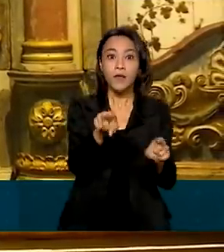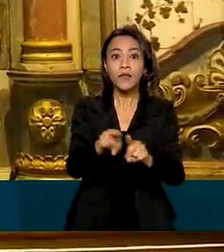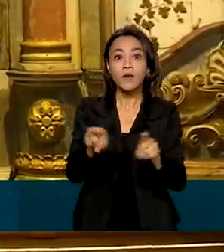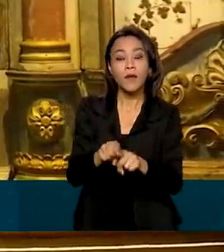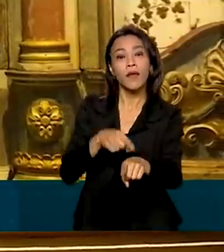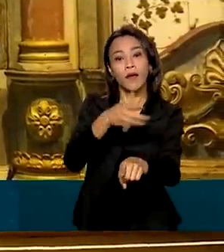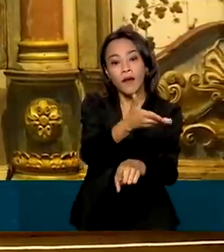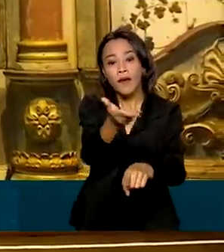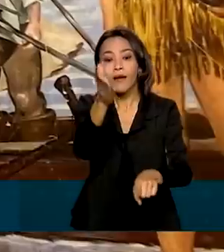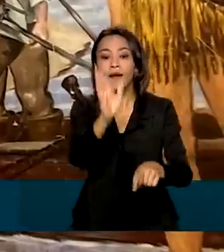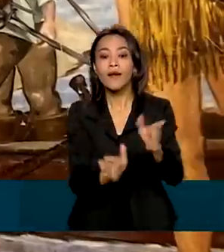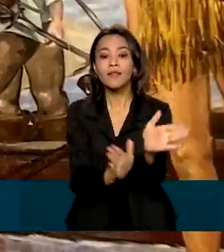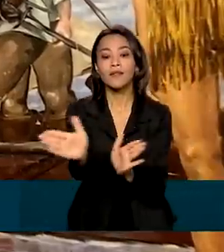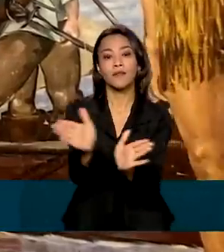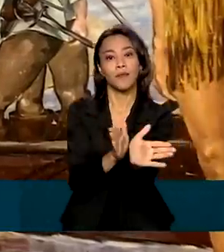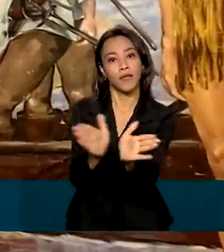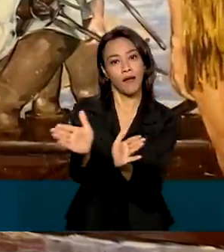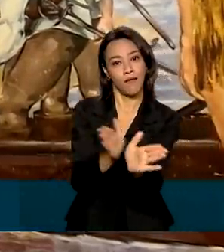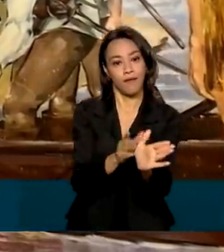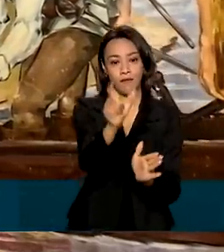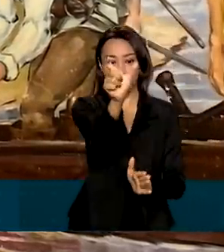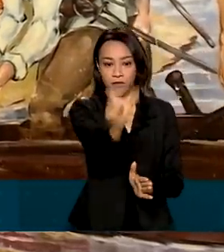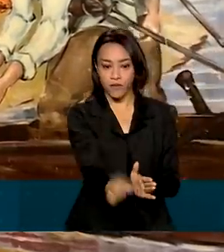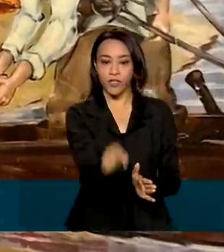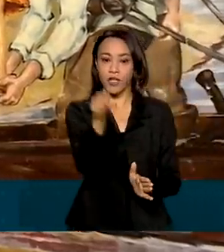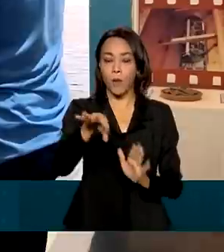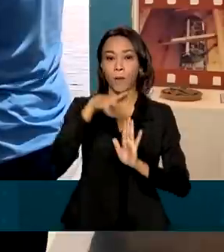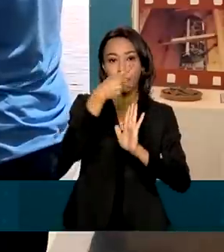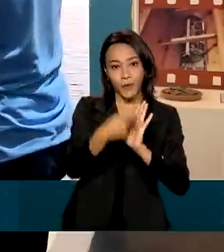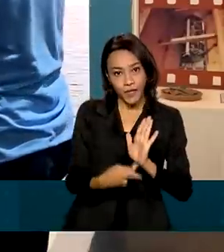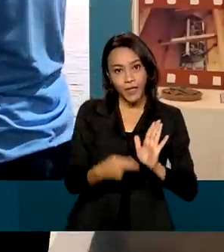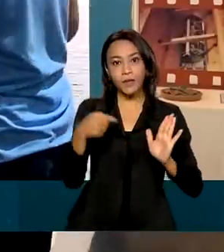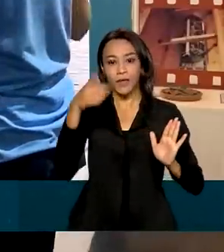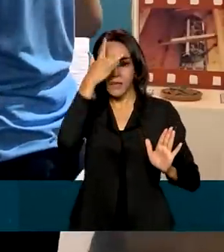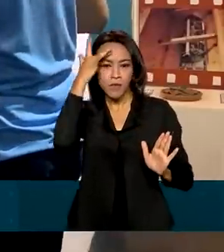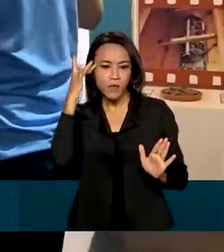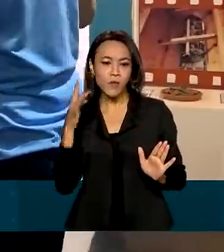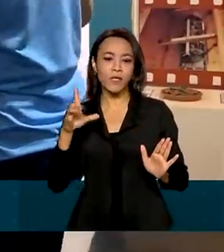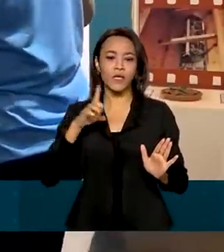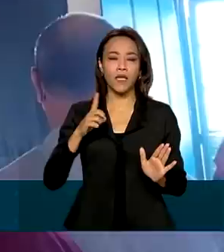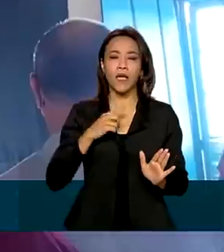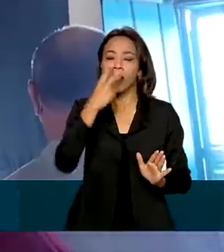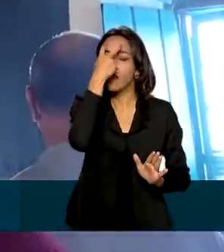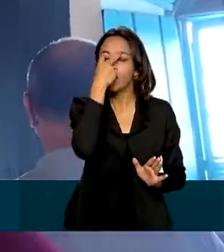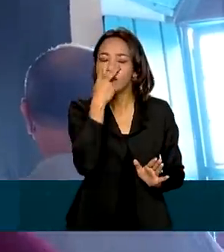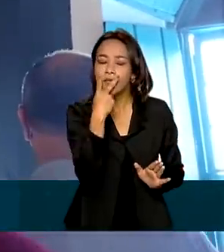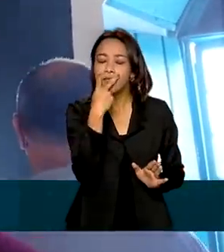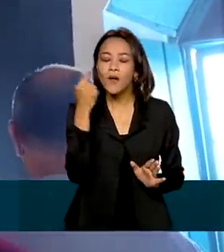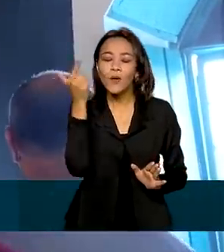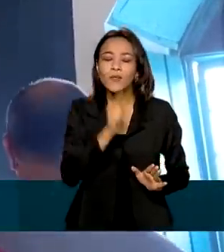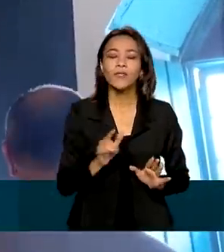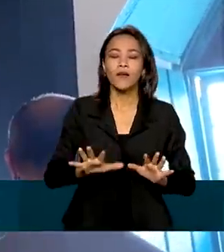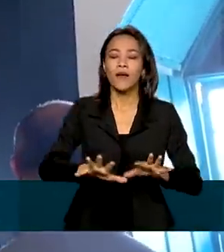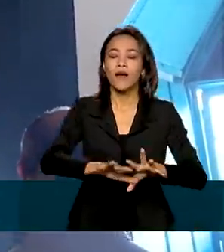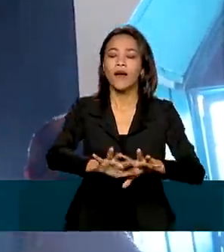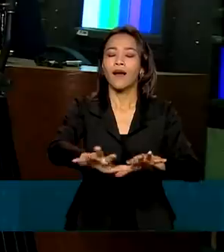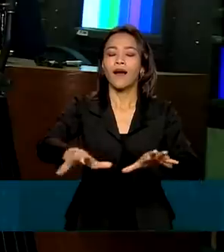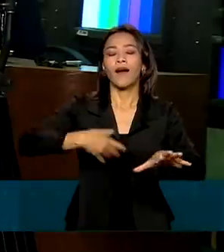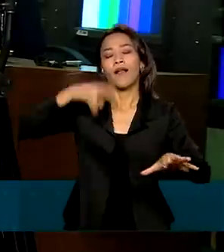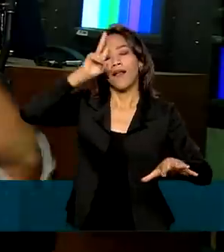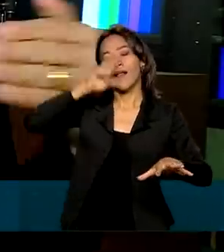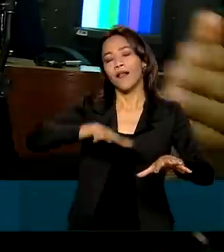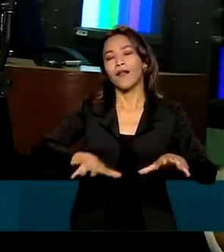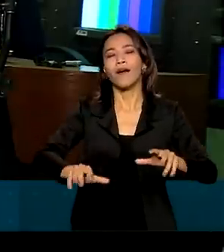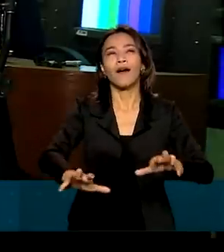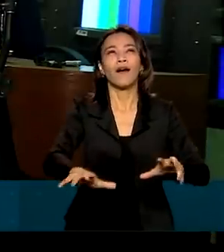a acessibilidade, como o projeto que faz com que os deficientes visuais enxerguem a nossa história.